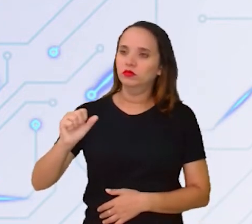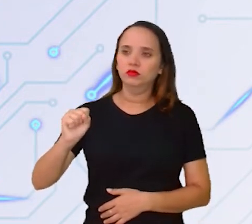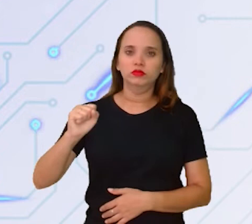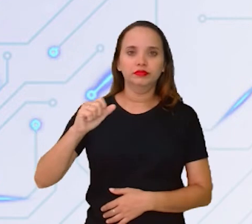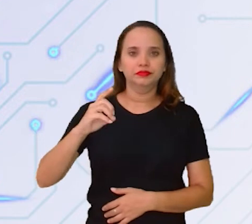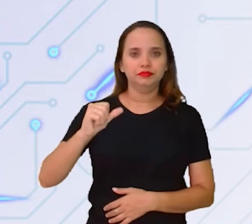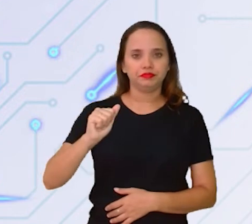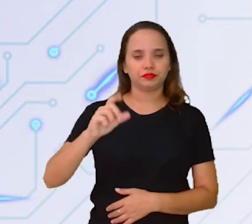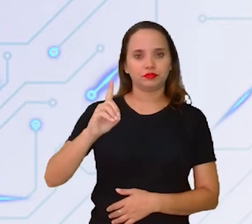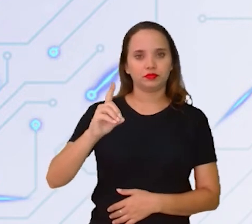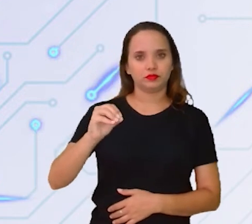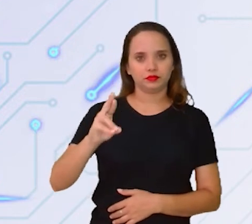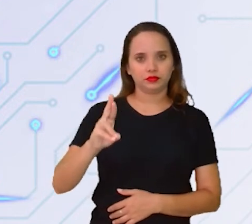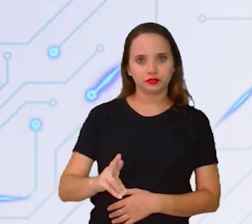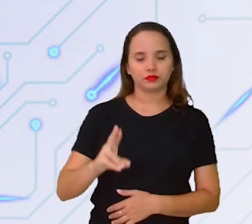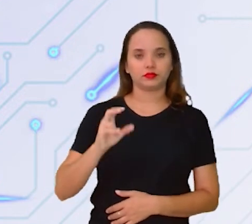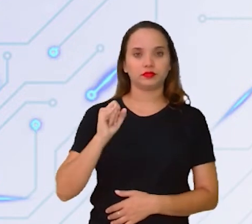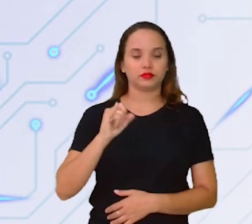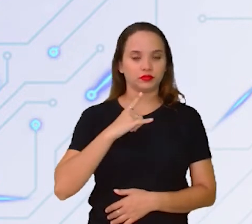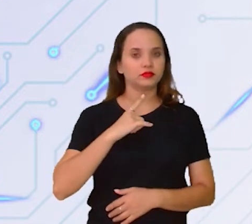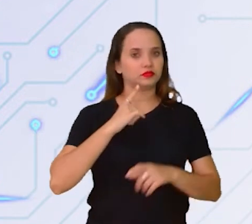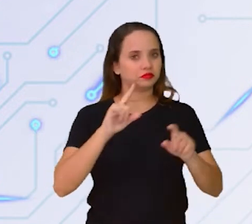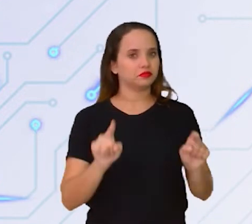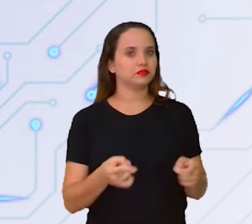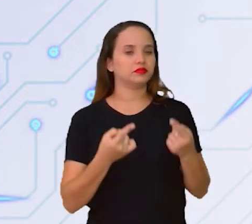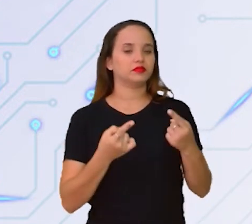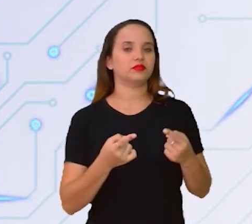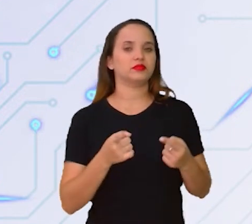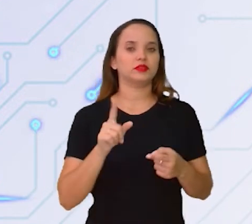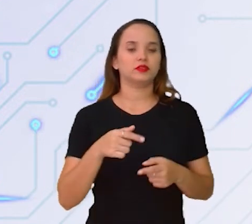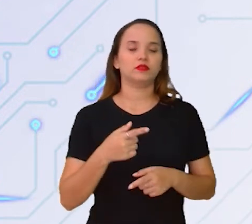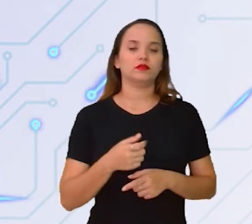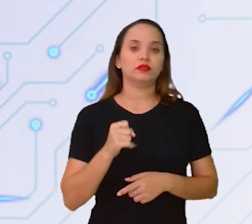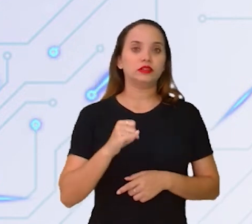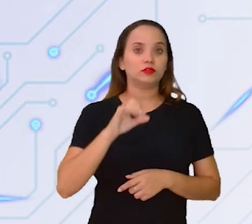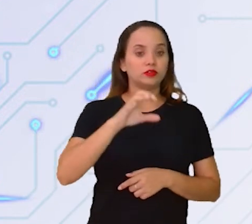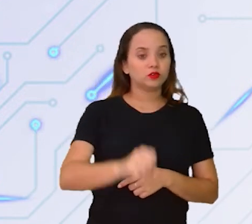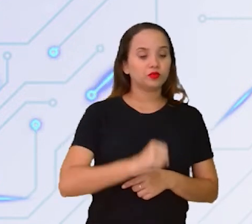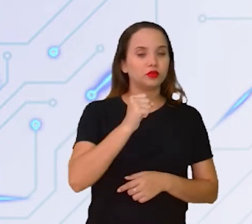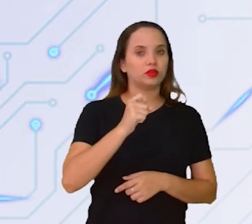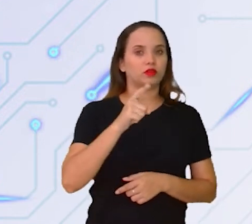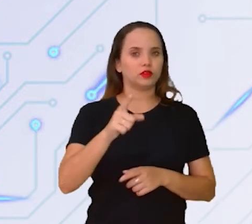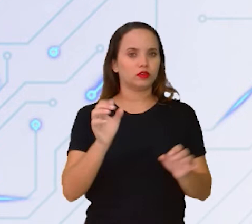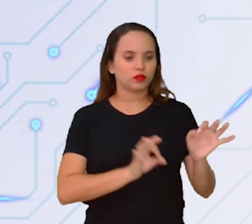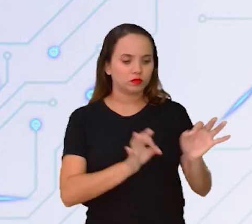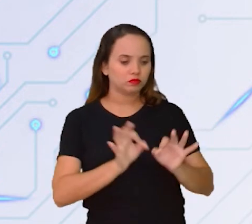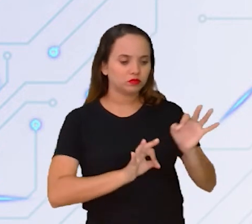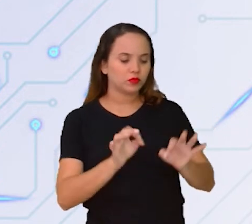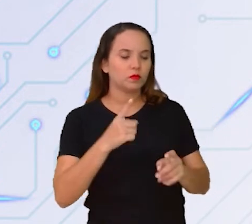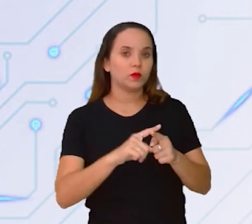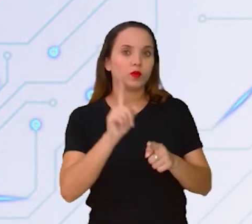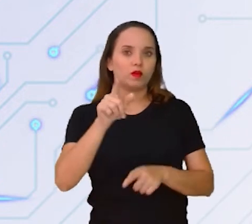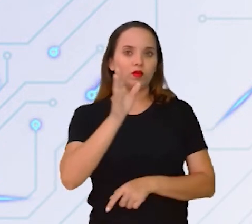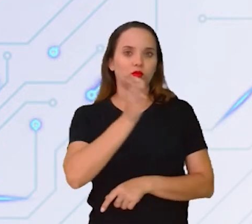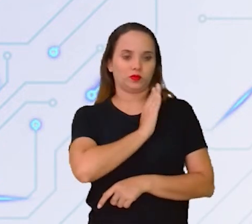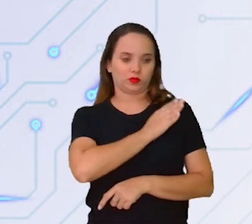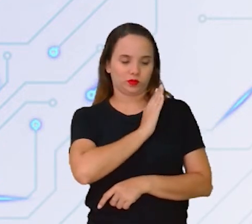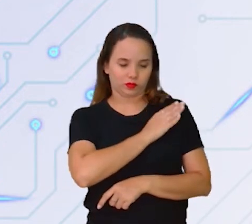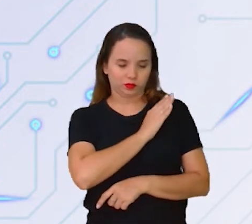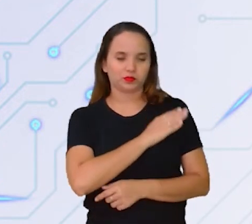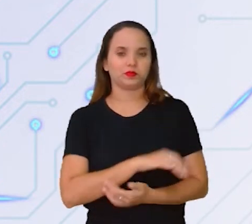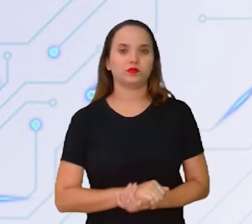processador... Vai ser interessante. Dá uma caprichada aí, que vamos dizer ali que é o coração do negócio funcionar bem, né?